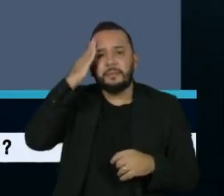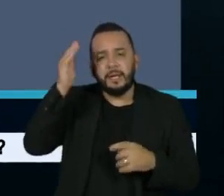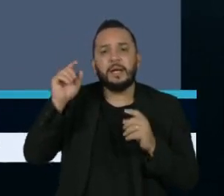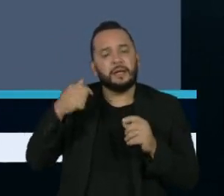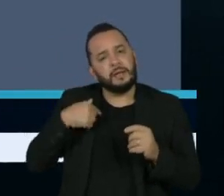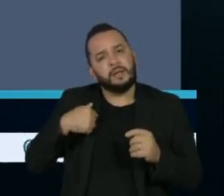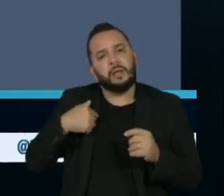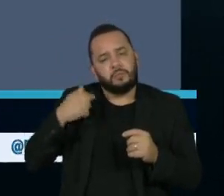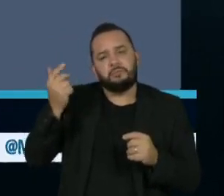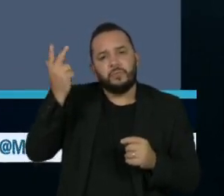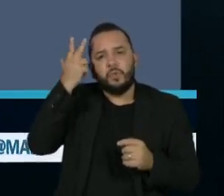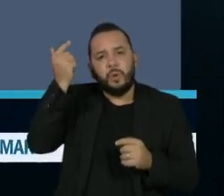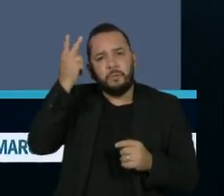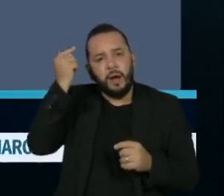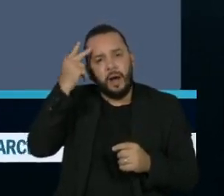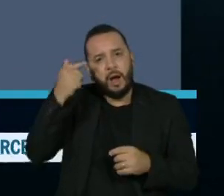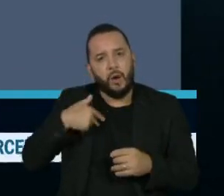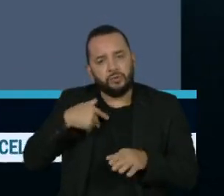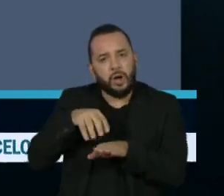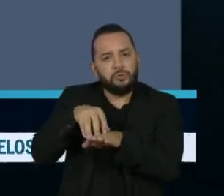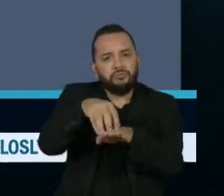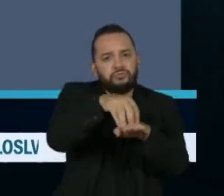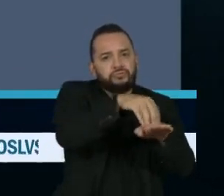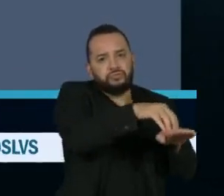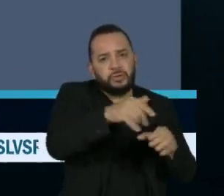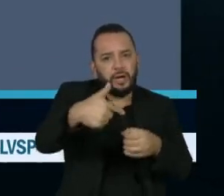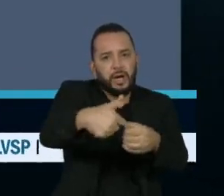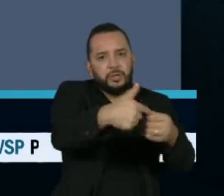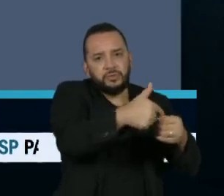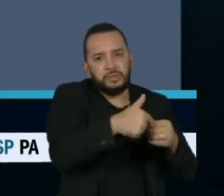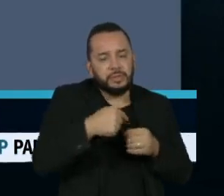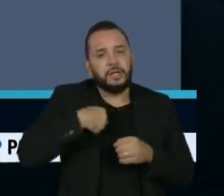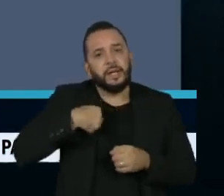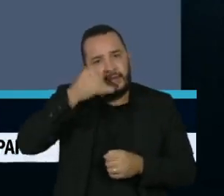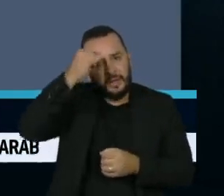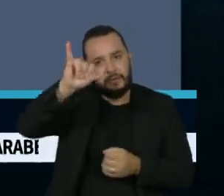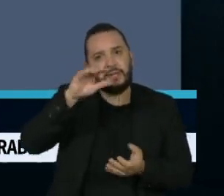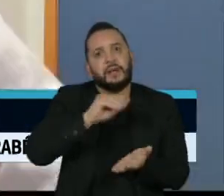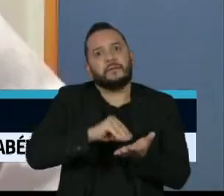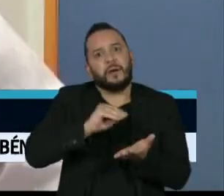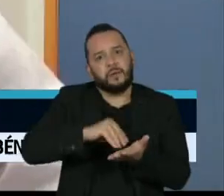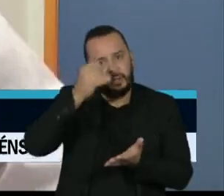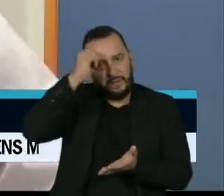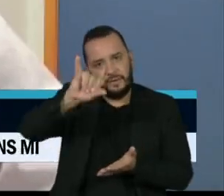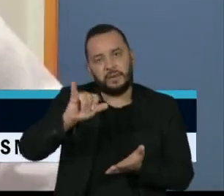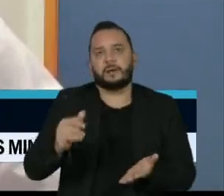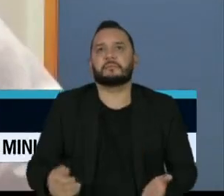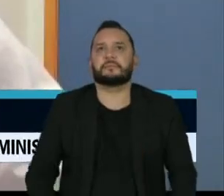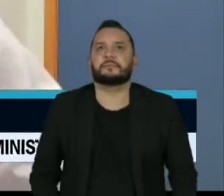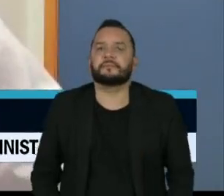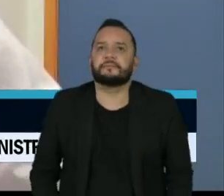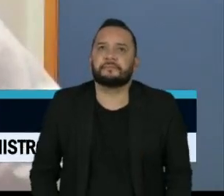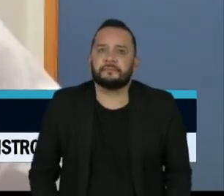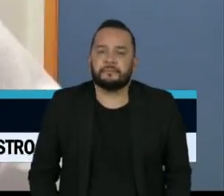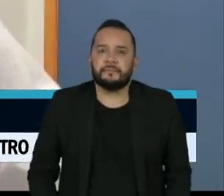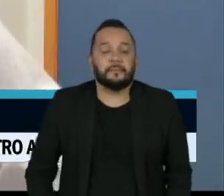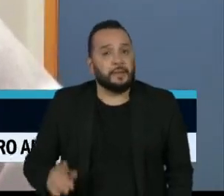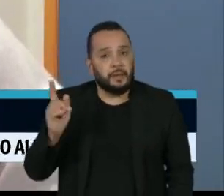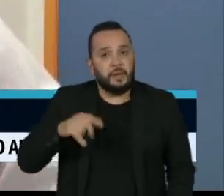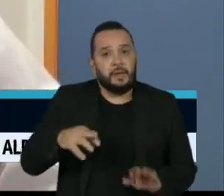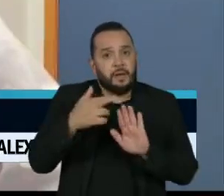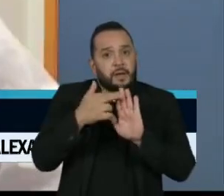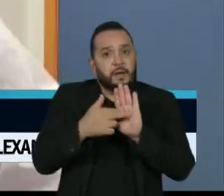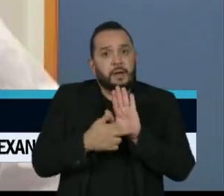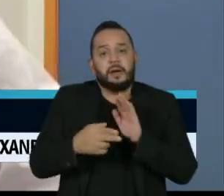normalidade do abastecimento e reduzir os riscos de falta de petróleo. Essa é uma política que a Petrobras já